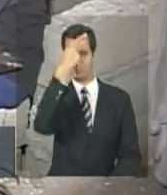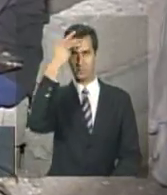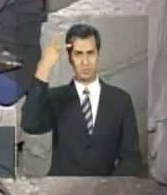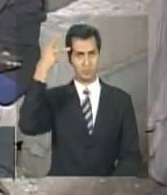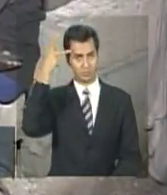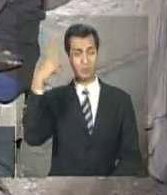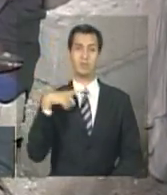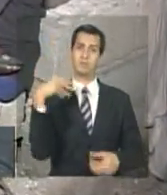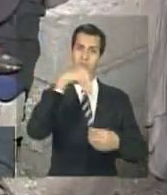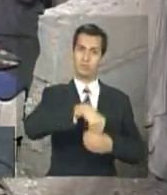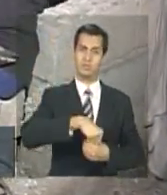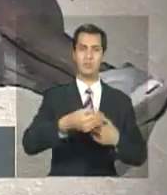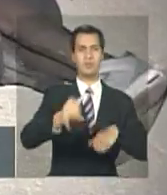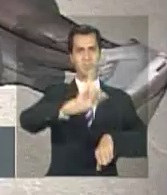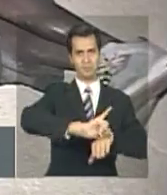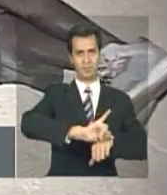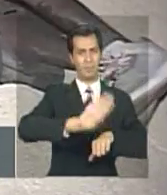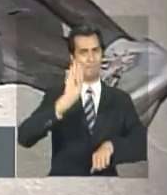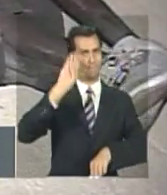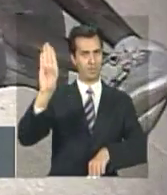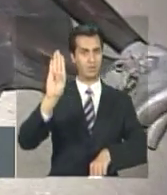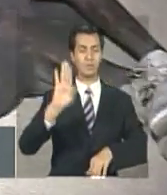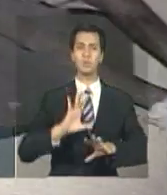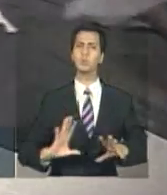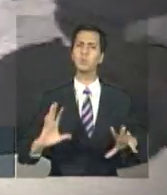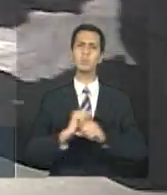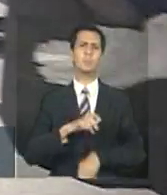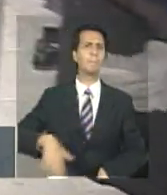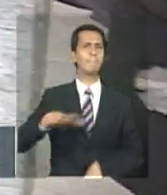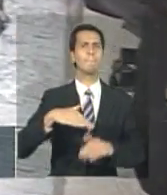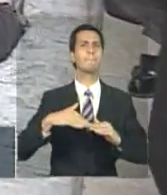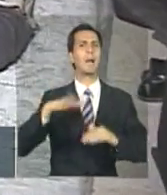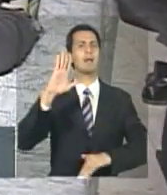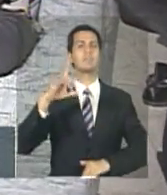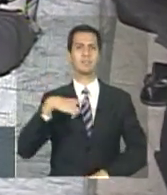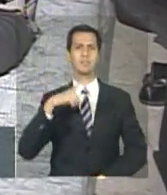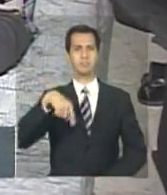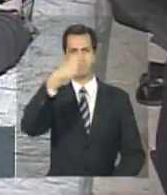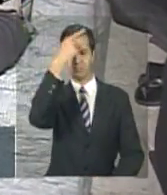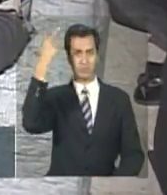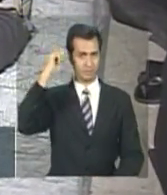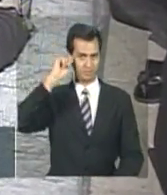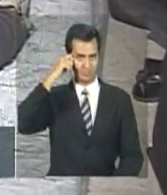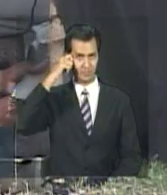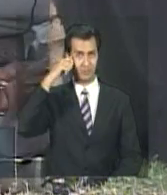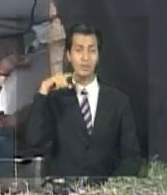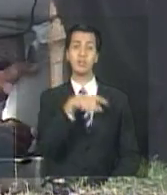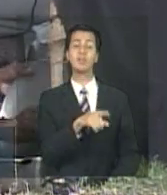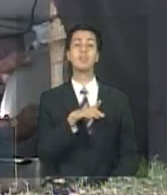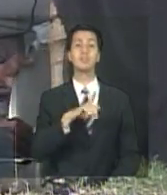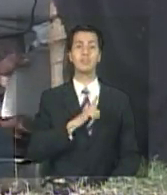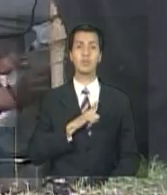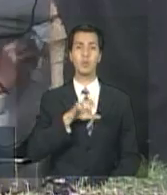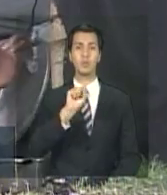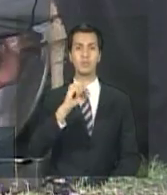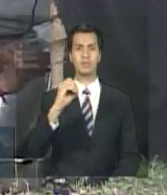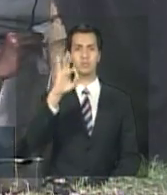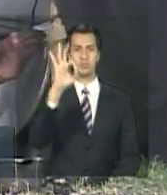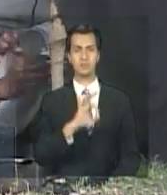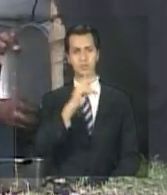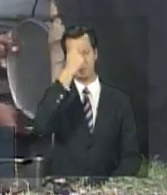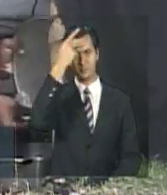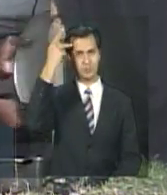são negros. E segundo dados de 2003, 80% da população vivia abaixo da linha de